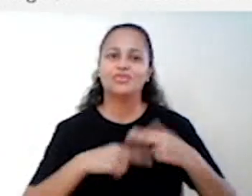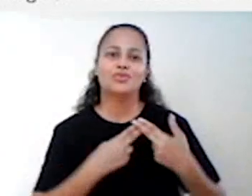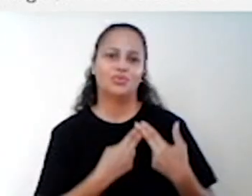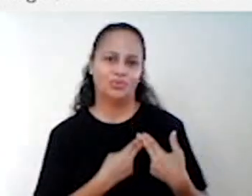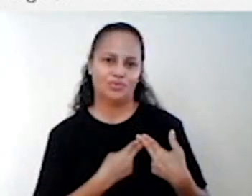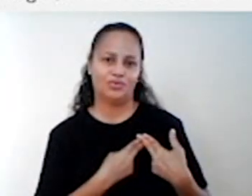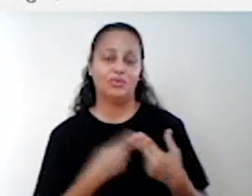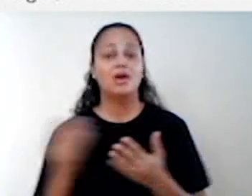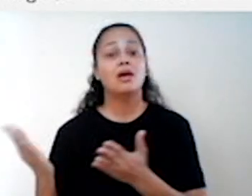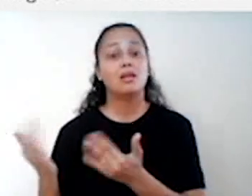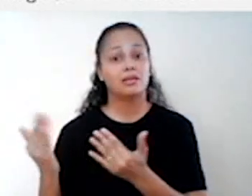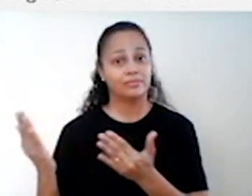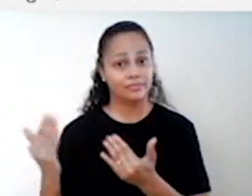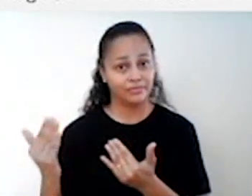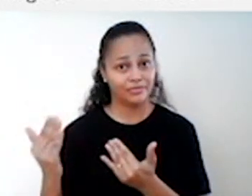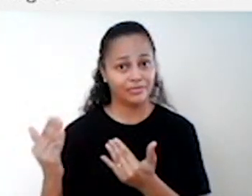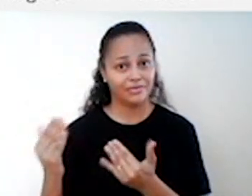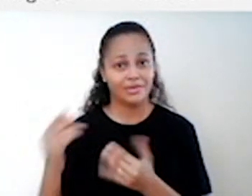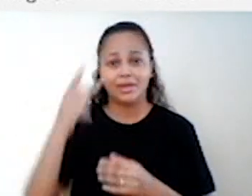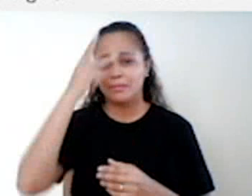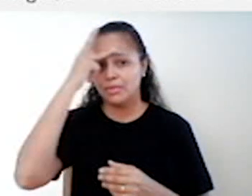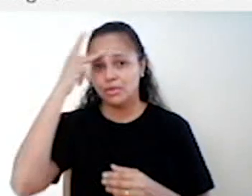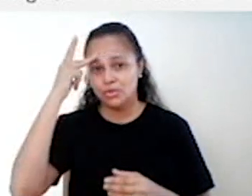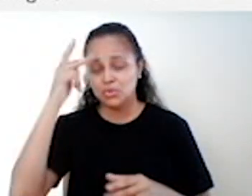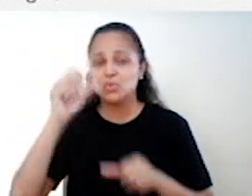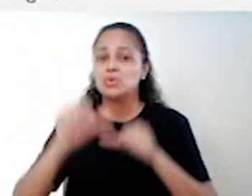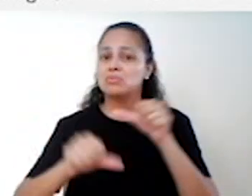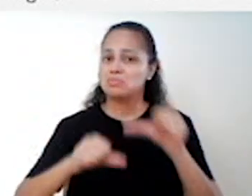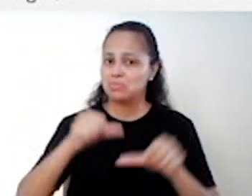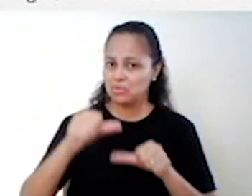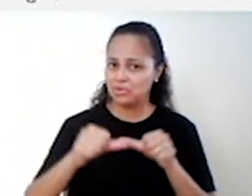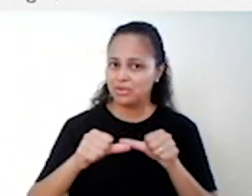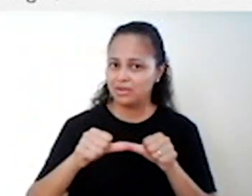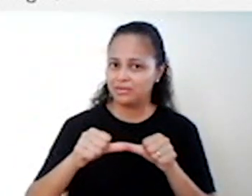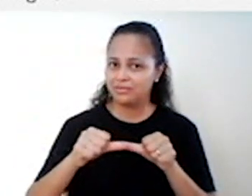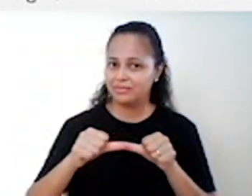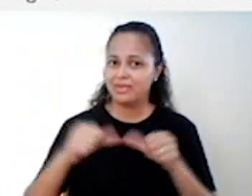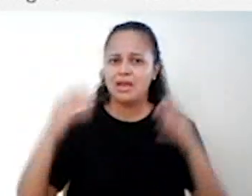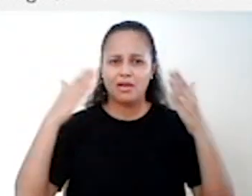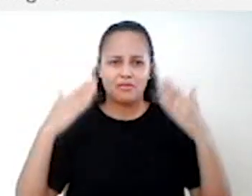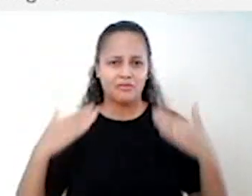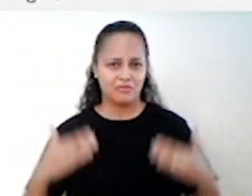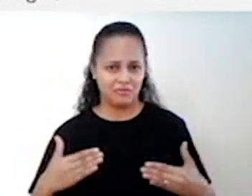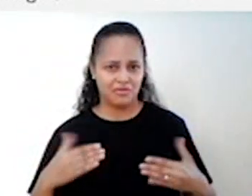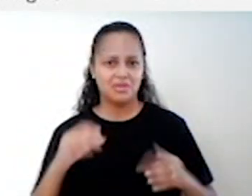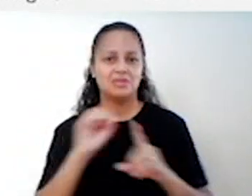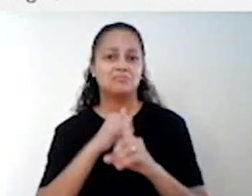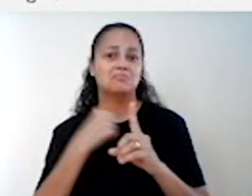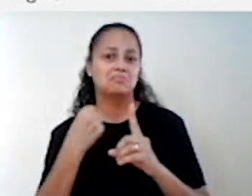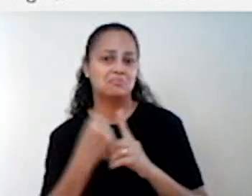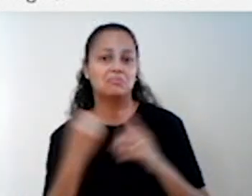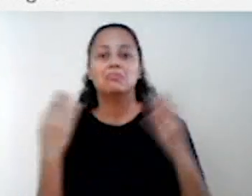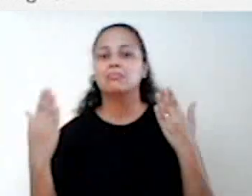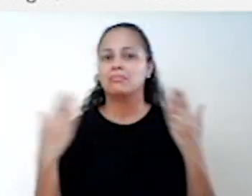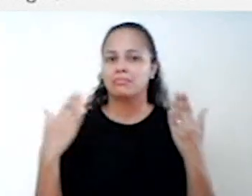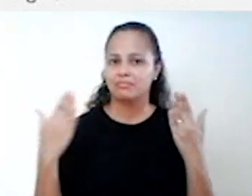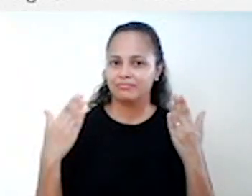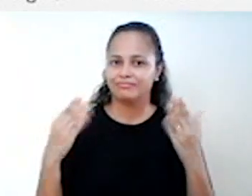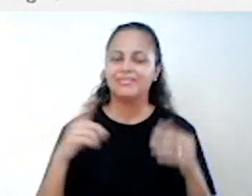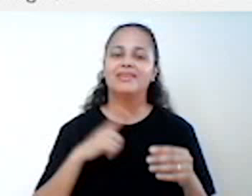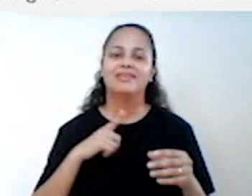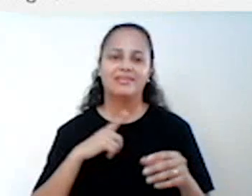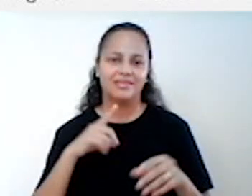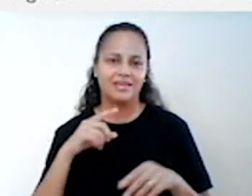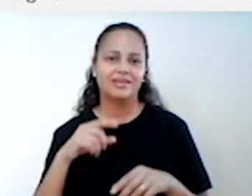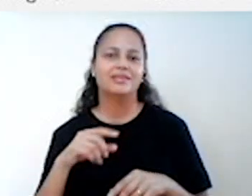Na adolescência, o indivíduo passa por várias mudanças físicas, psicológicas e sociais. Entre essas mudanças,